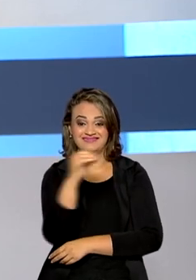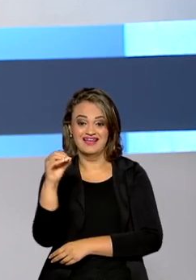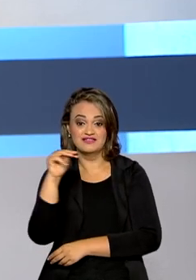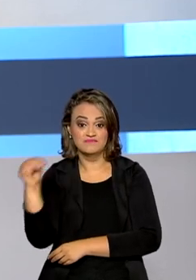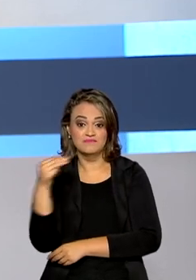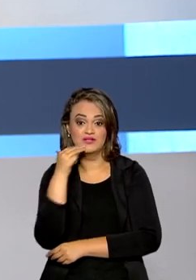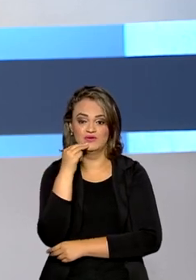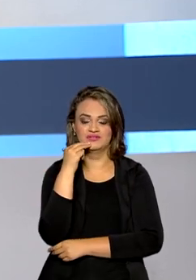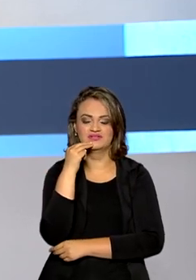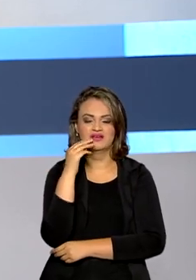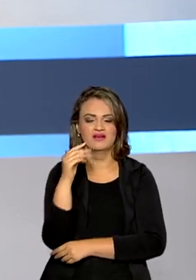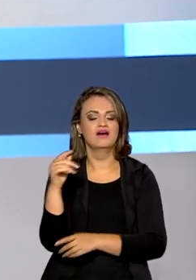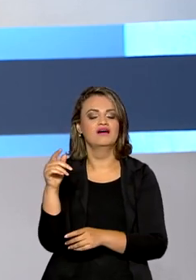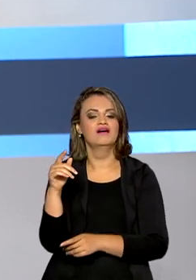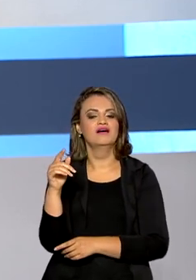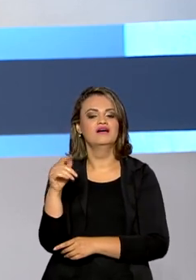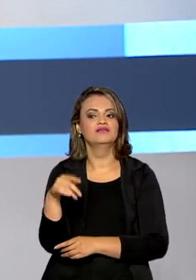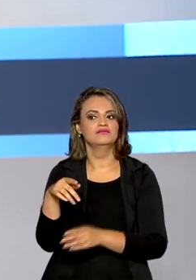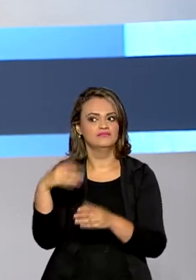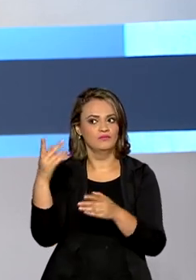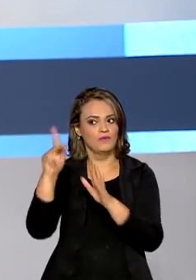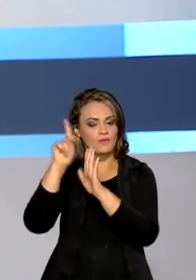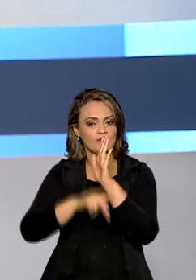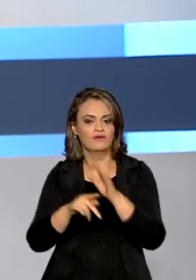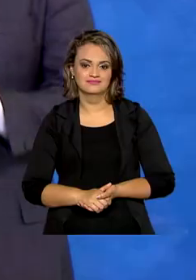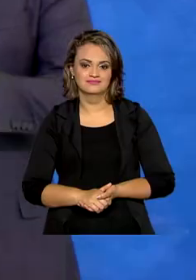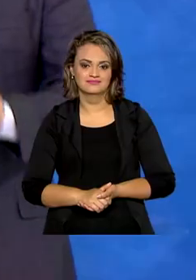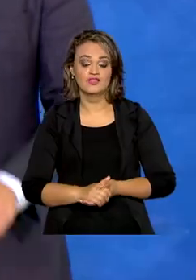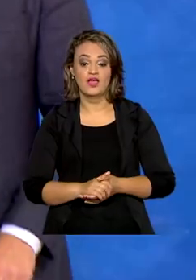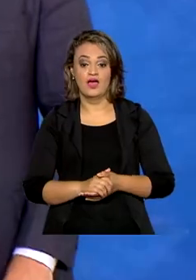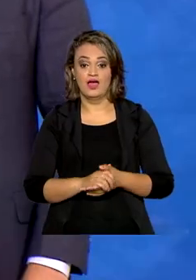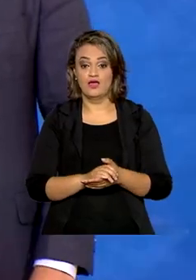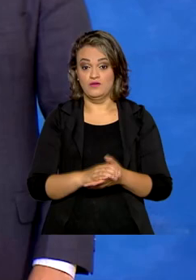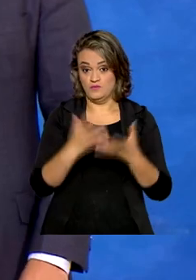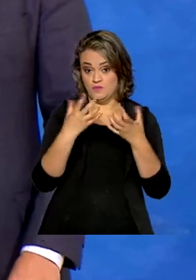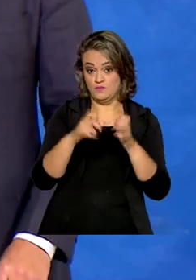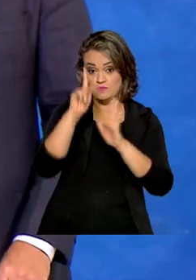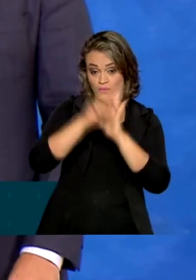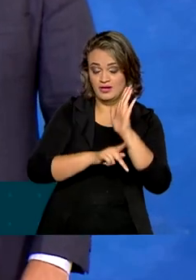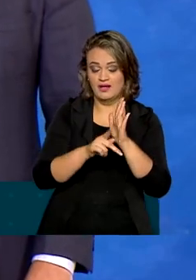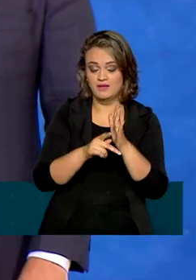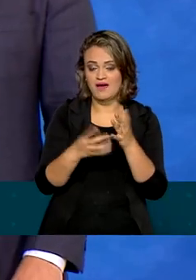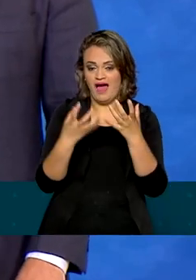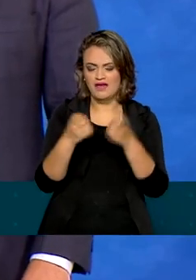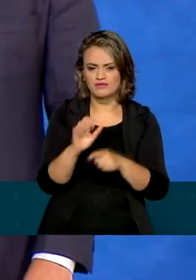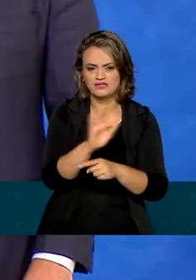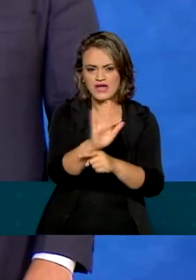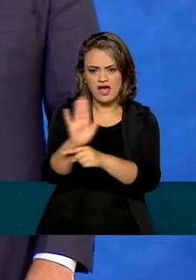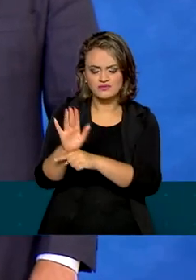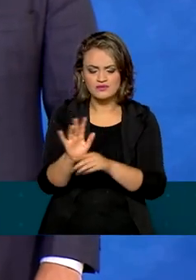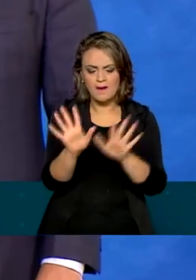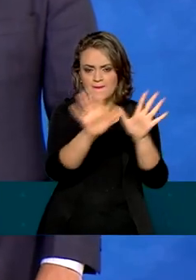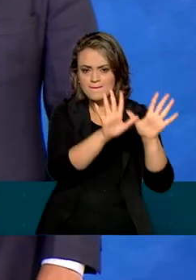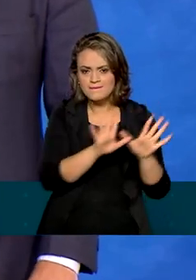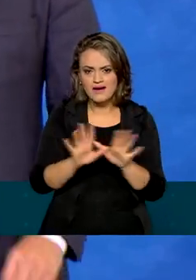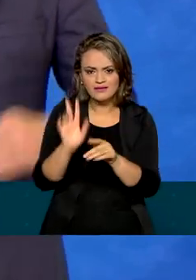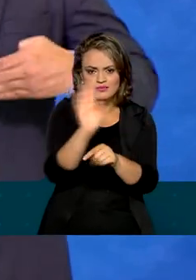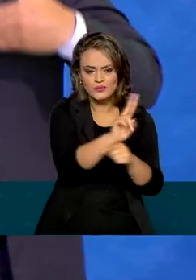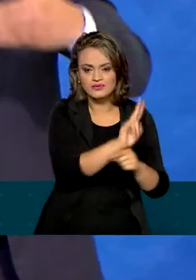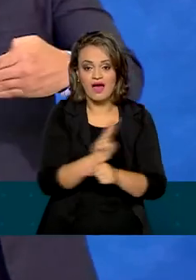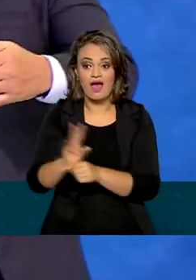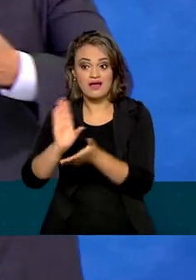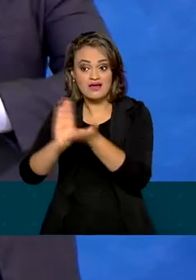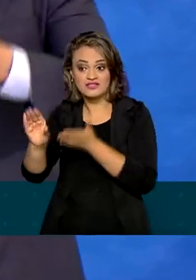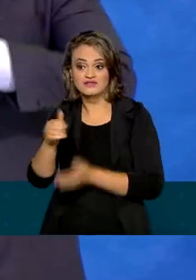regiões a partir do programa Caixa Refloresta. Com a adesão ao programa Adote um Parque, a Caixa Econômica vai investir